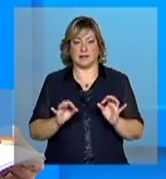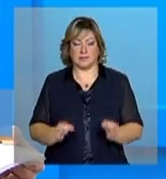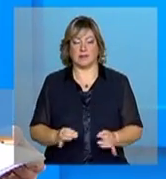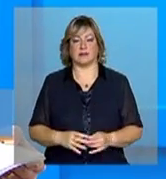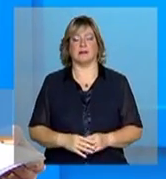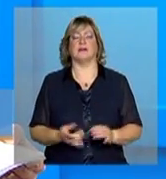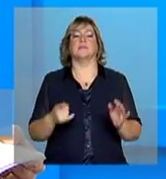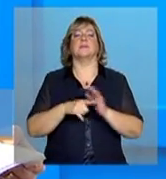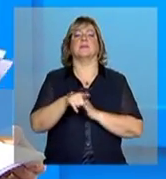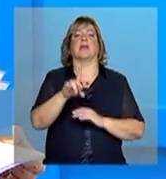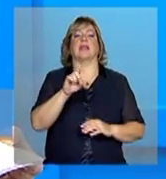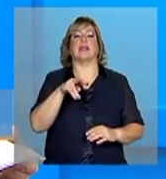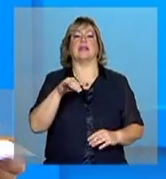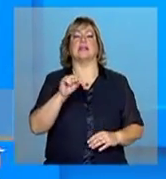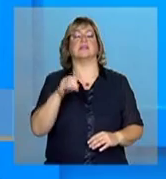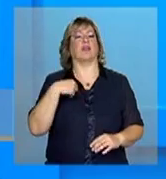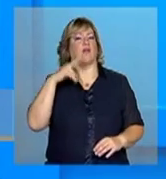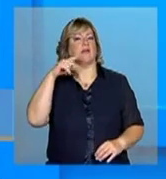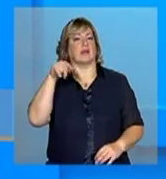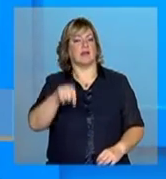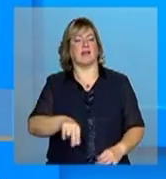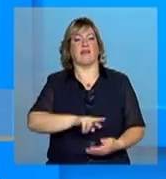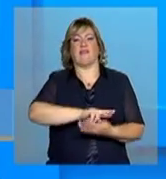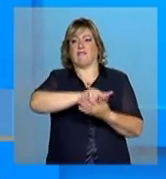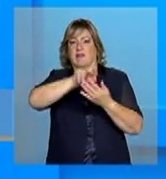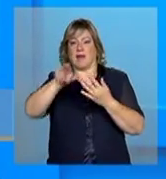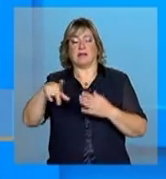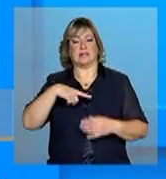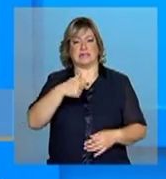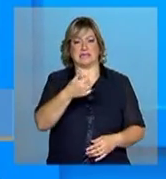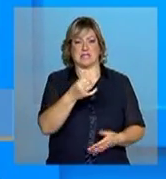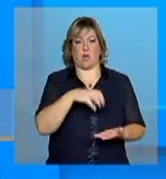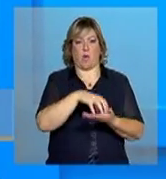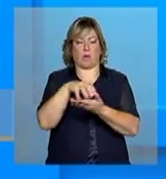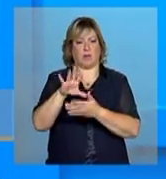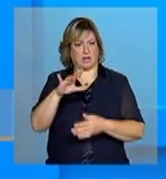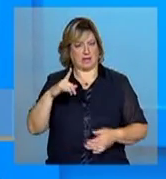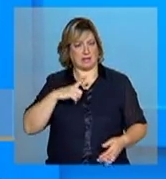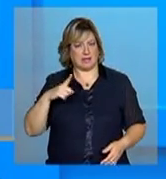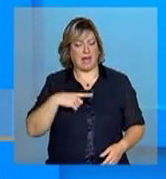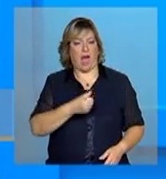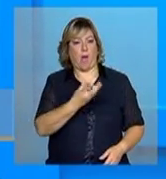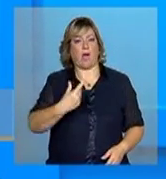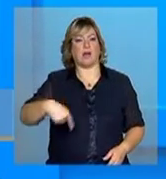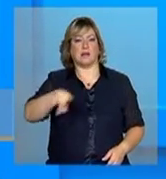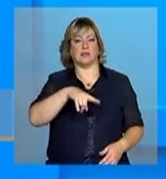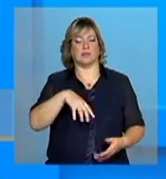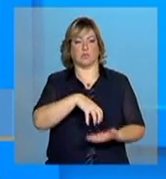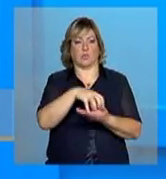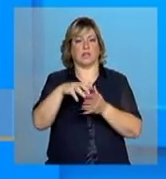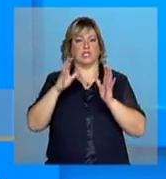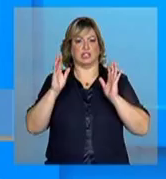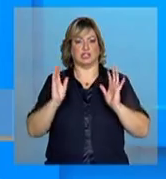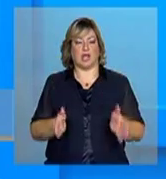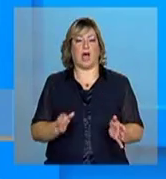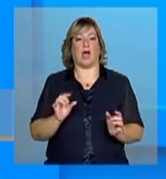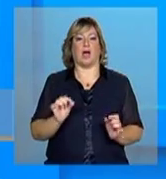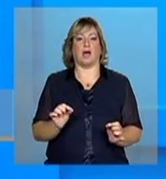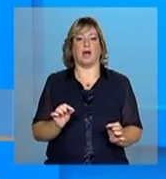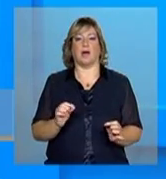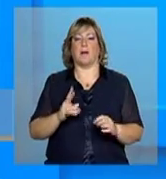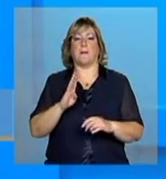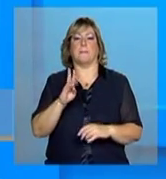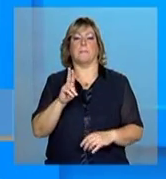Denise, eu vi aqui vários, são 16. Existe, por exemplo, alguns desses aqui já foram alvos de busca ativa?